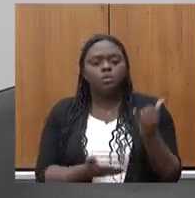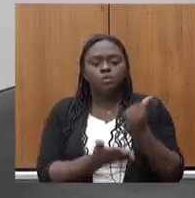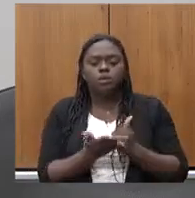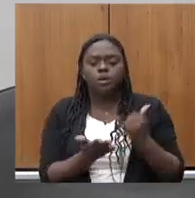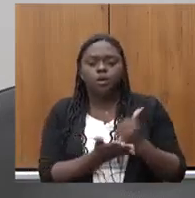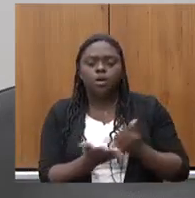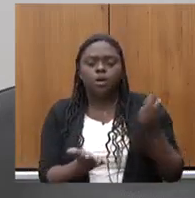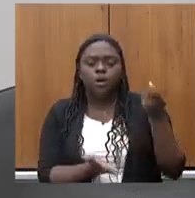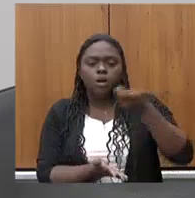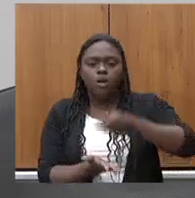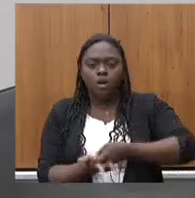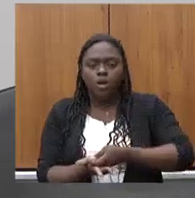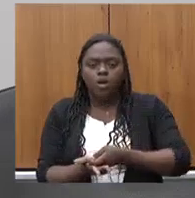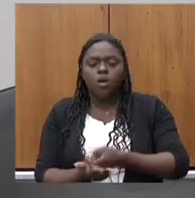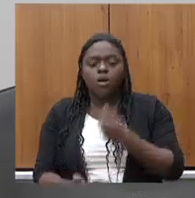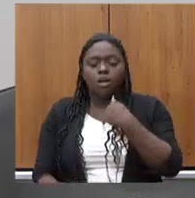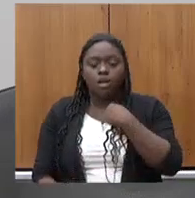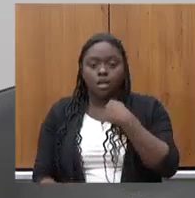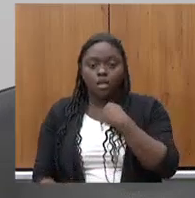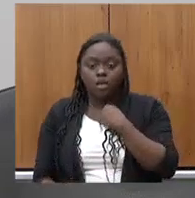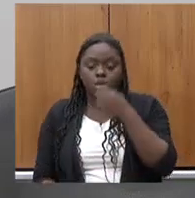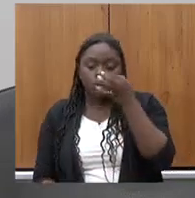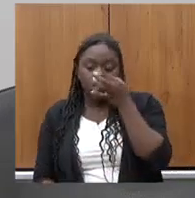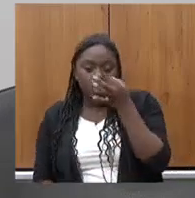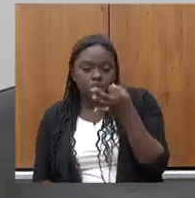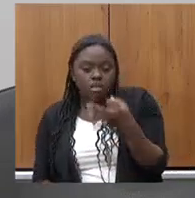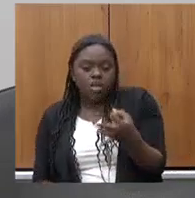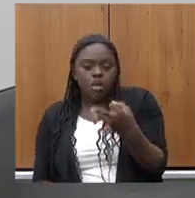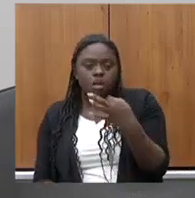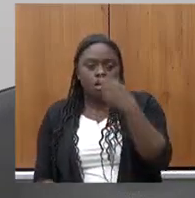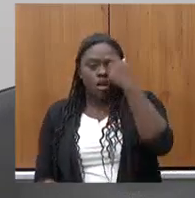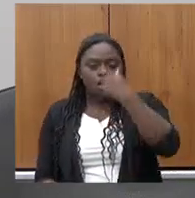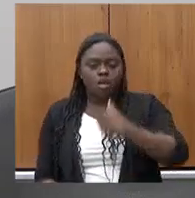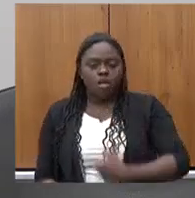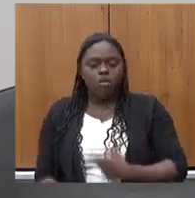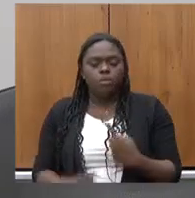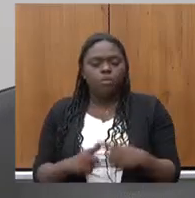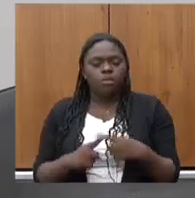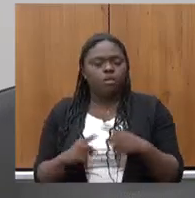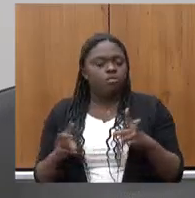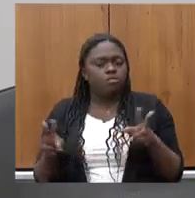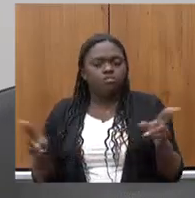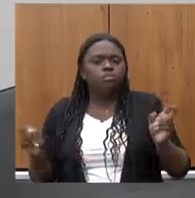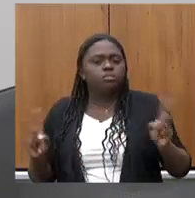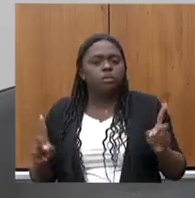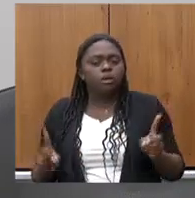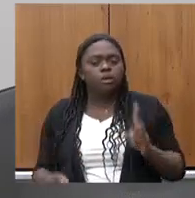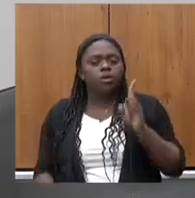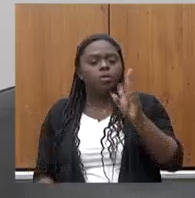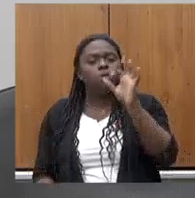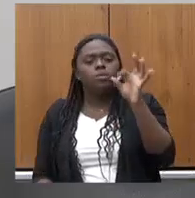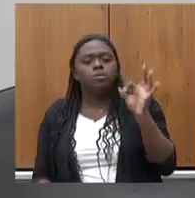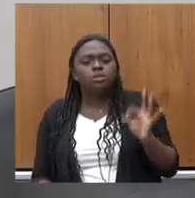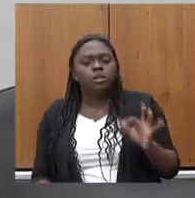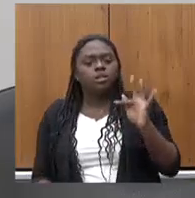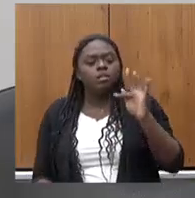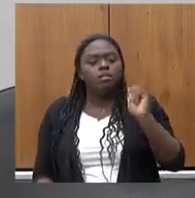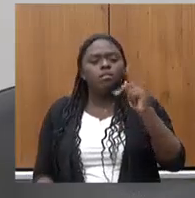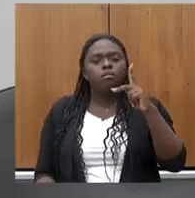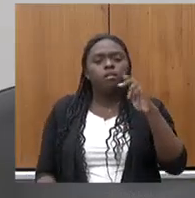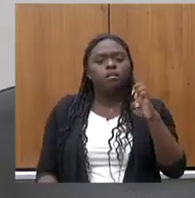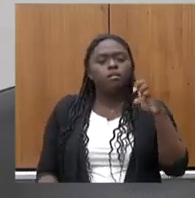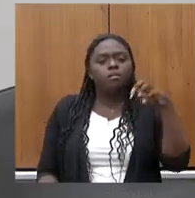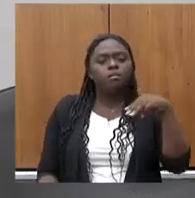eu me chamo a atenção como o critério não é o mesmo porque o 1% da FAPMIG é o pagador de